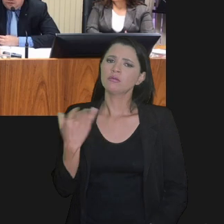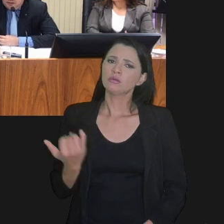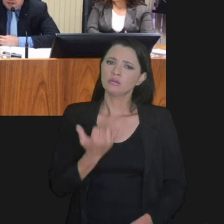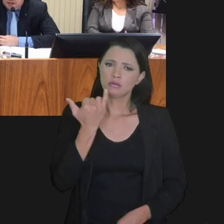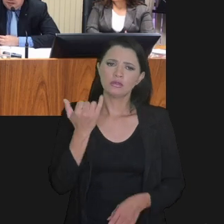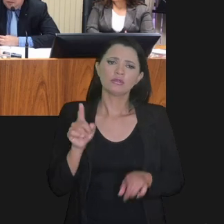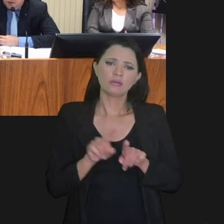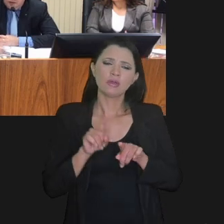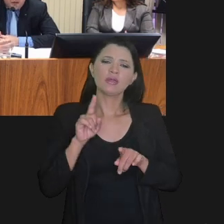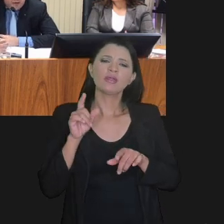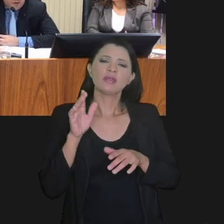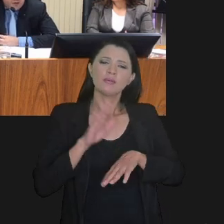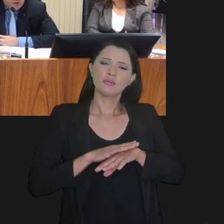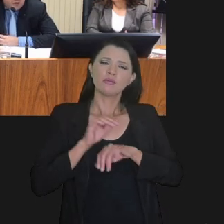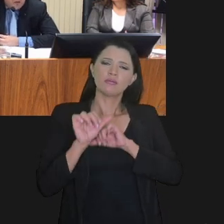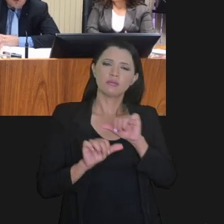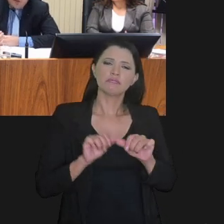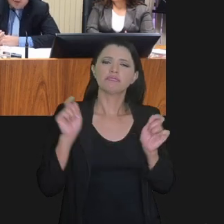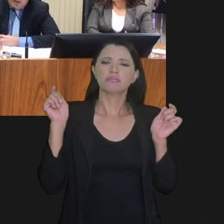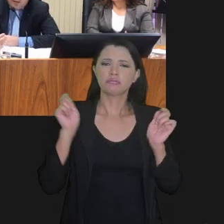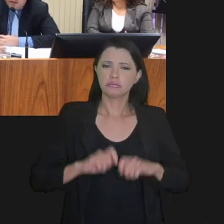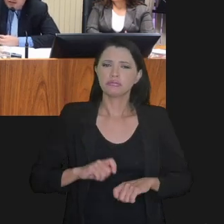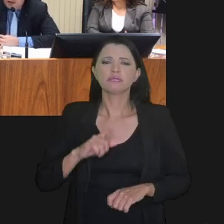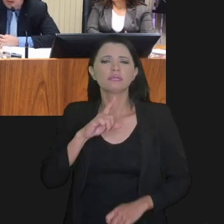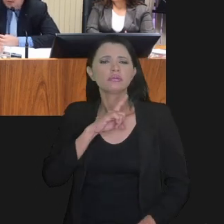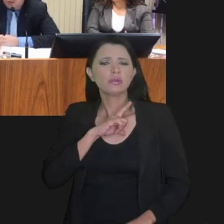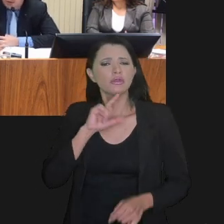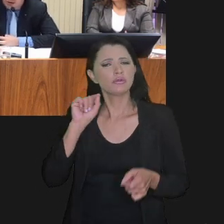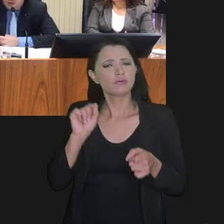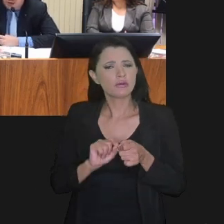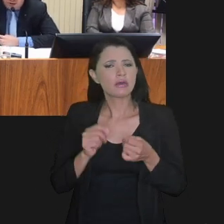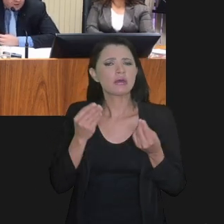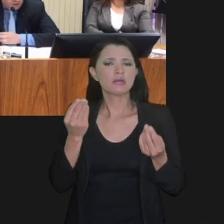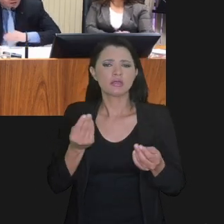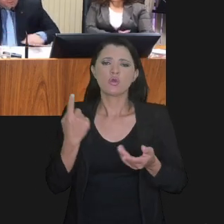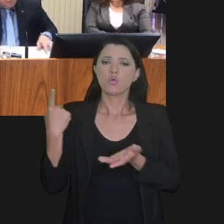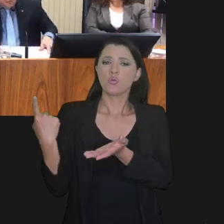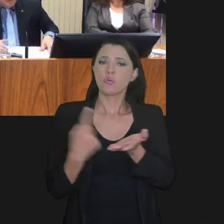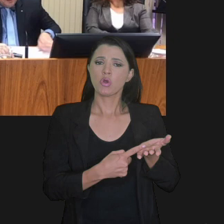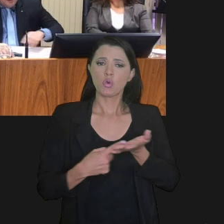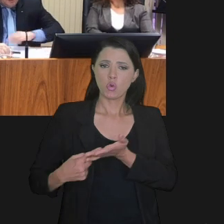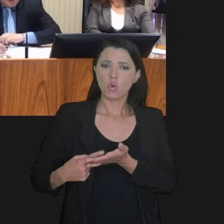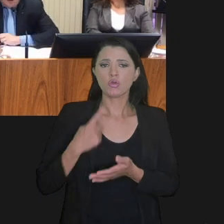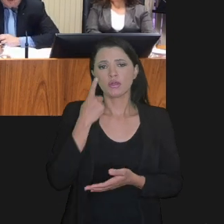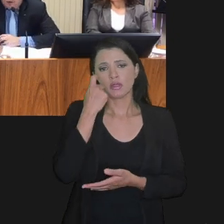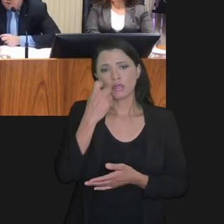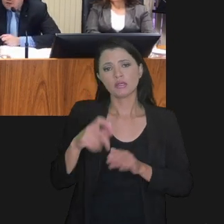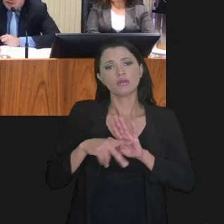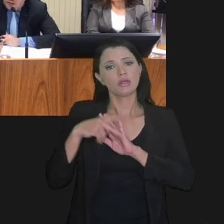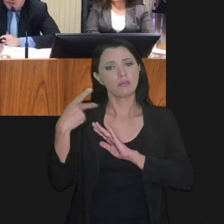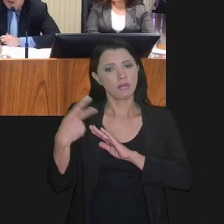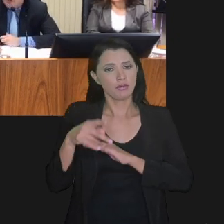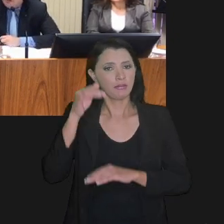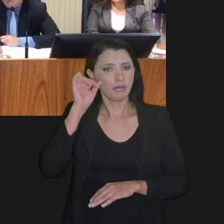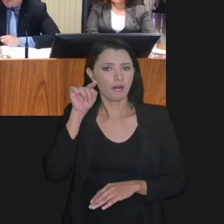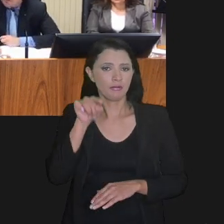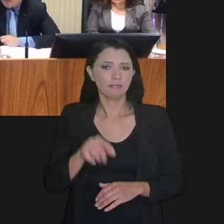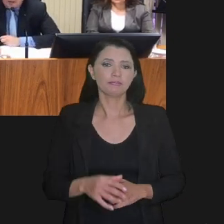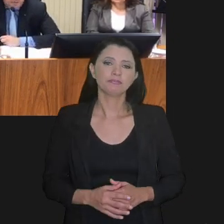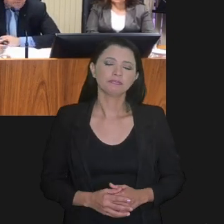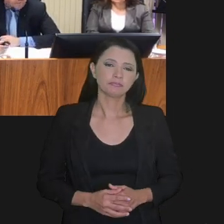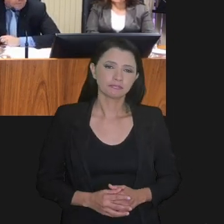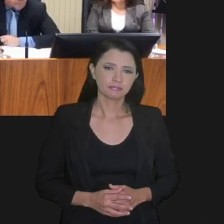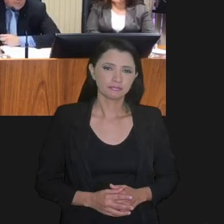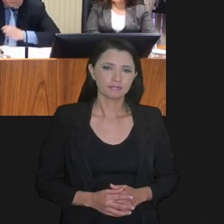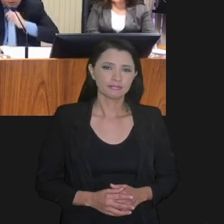da fazenda, é importante também na transação você ter essa possibilidade de fazer um acordo que seja interessante também para